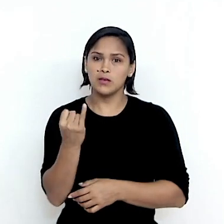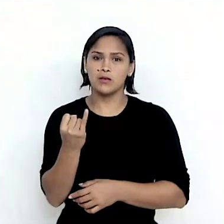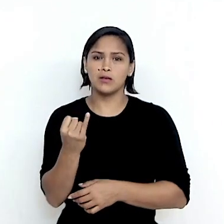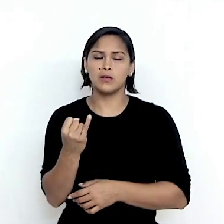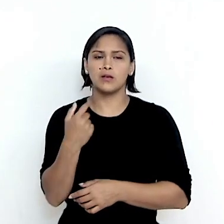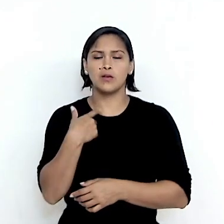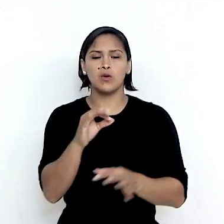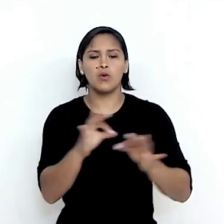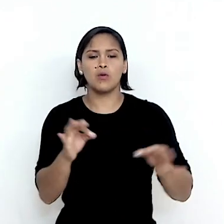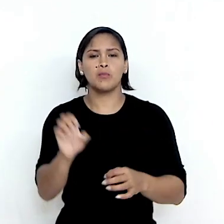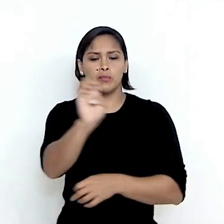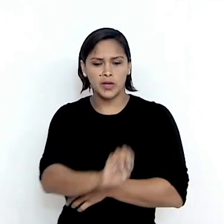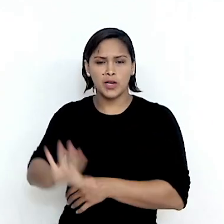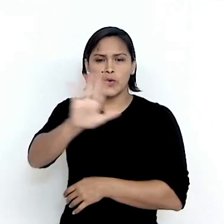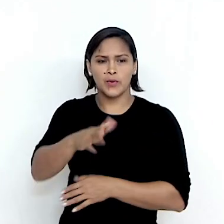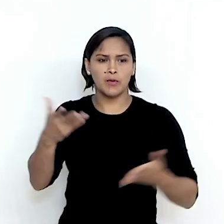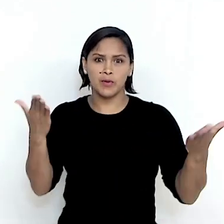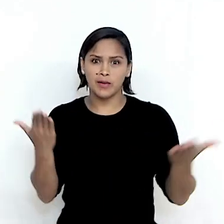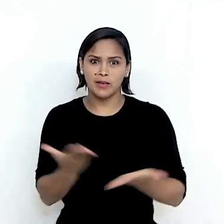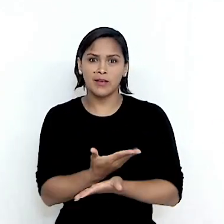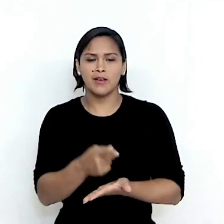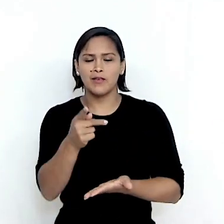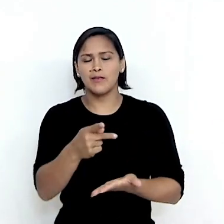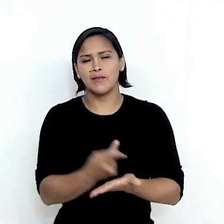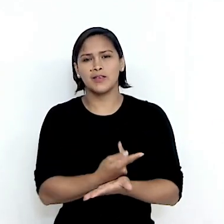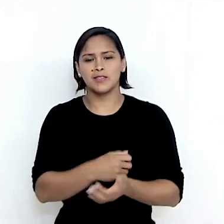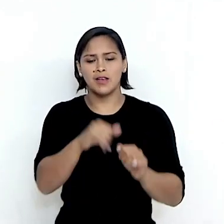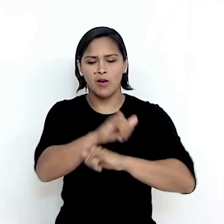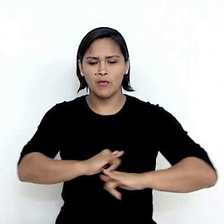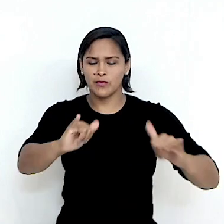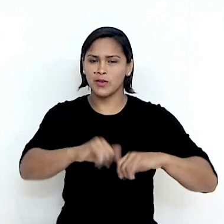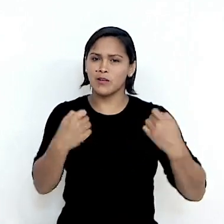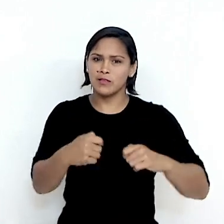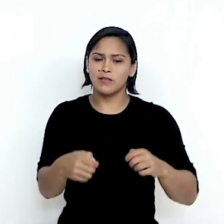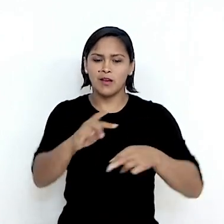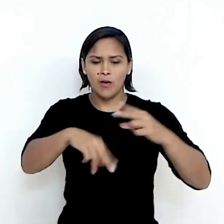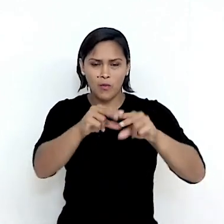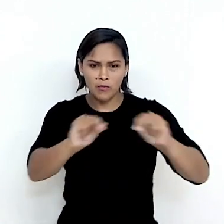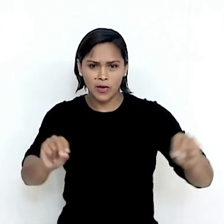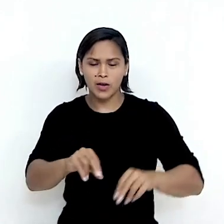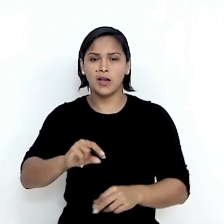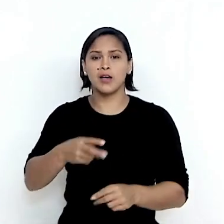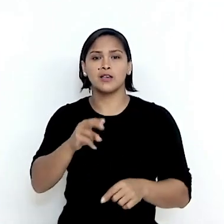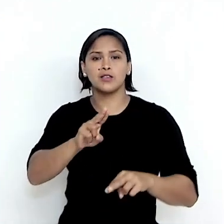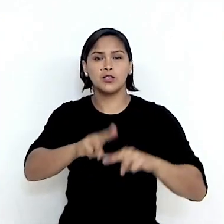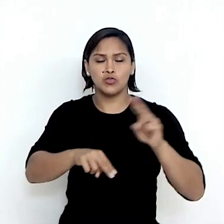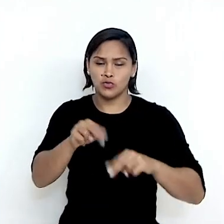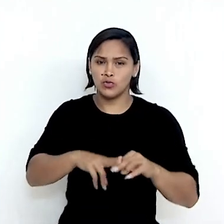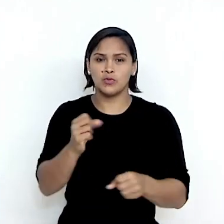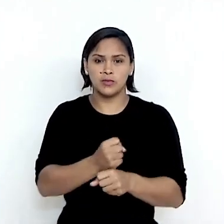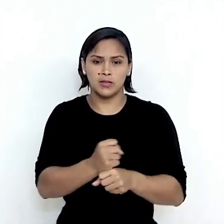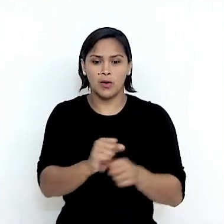com o cabo para a Europa que está sendo lançado e que deve ser inaugurado no mês de junho deste ano.